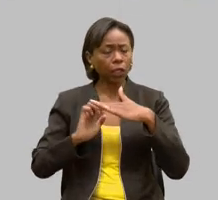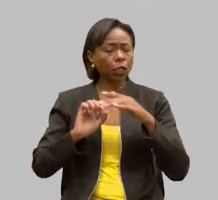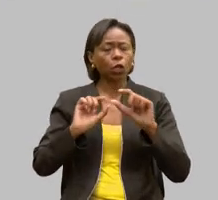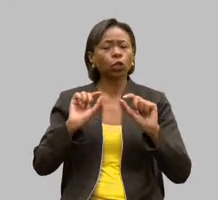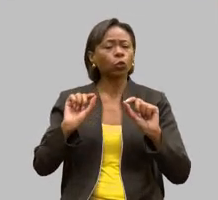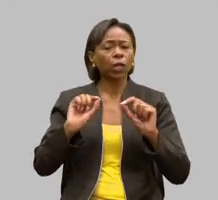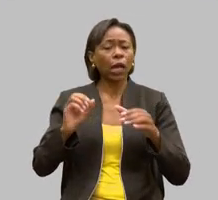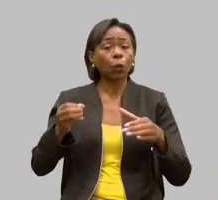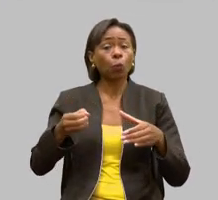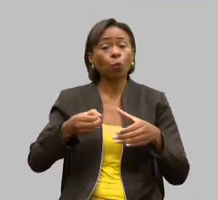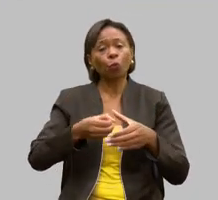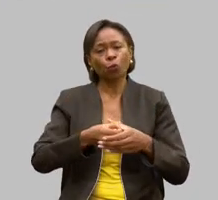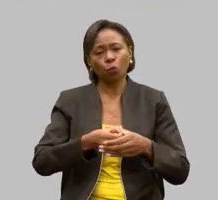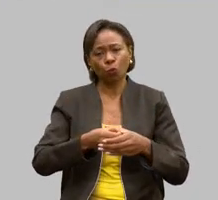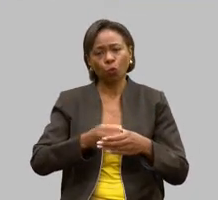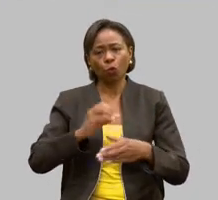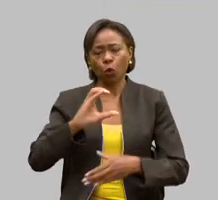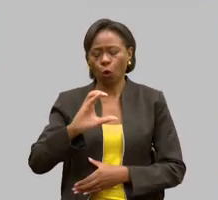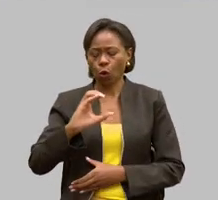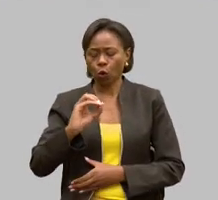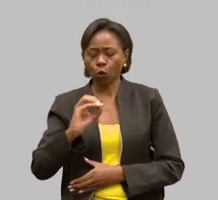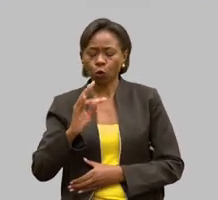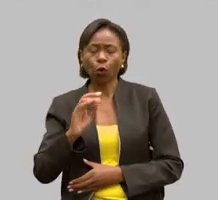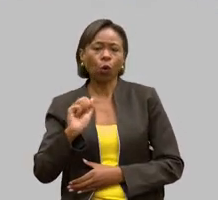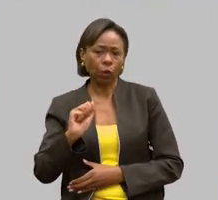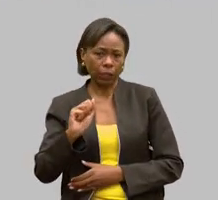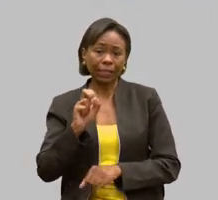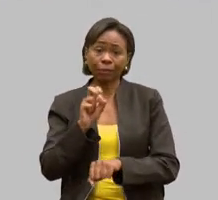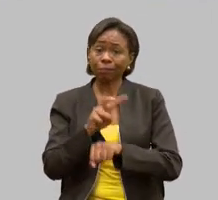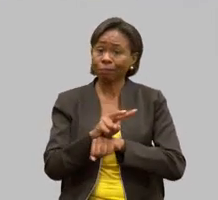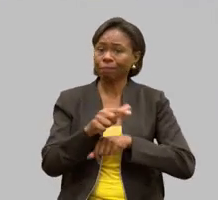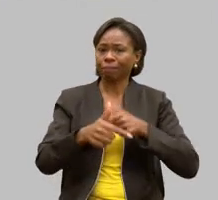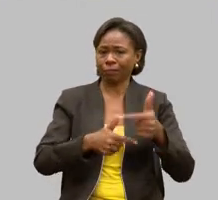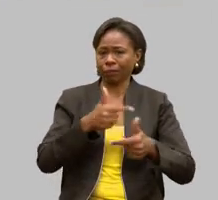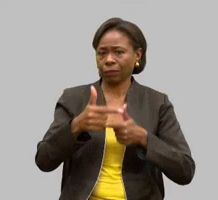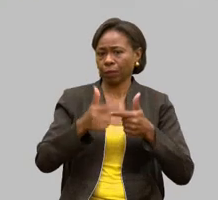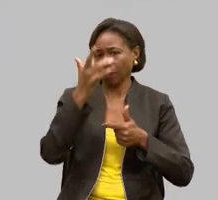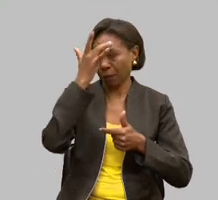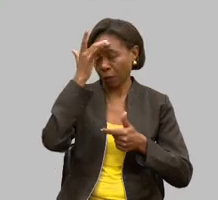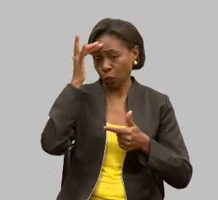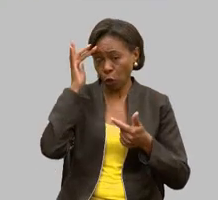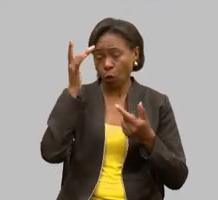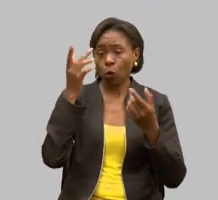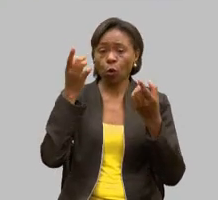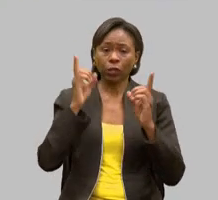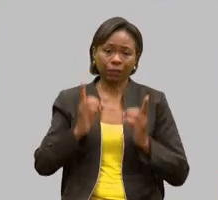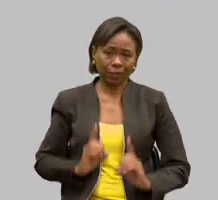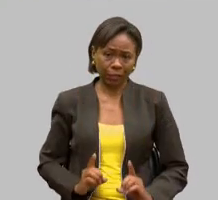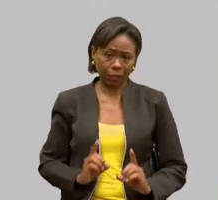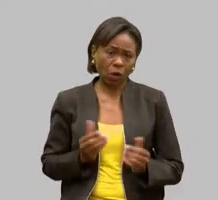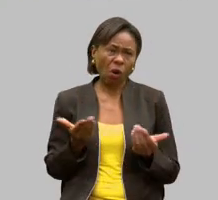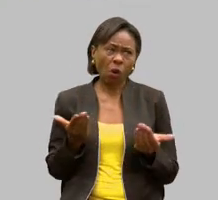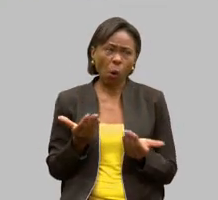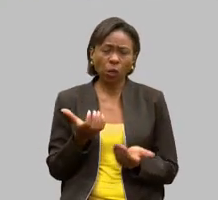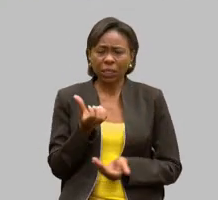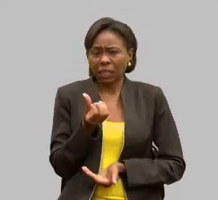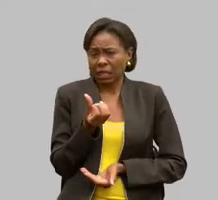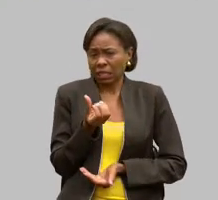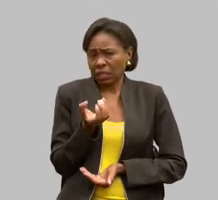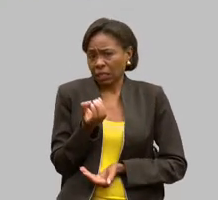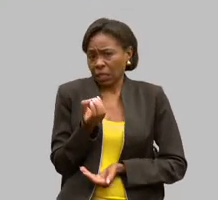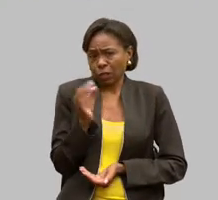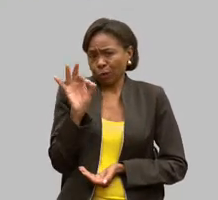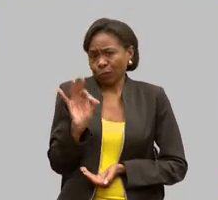de emprego para deficientes. Infelizmente, a cota hoje está apenas em 60%. Então,